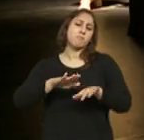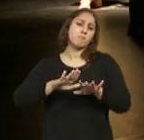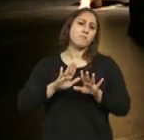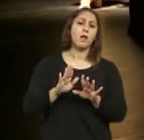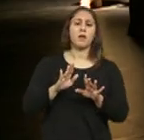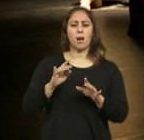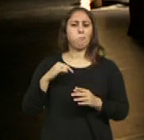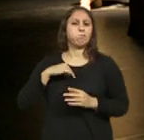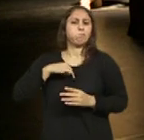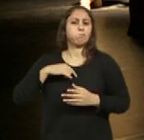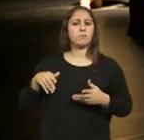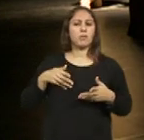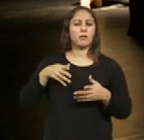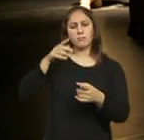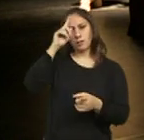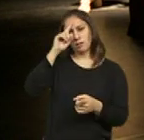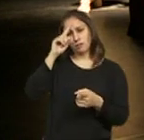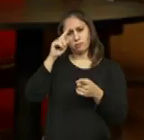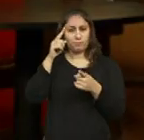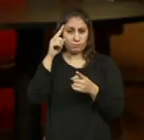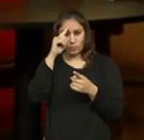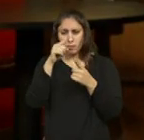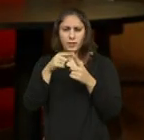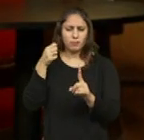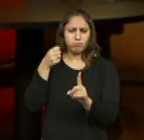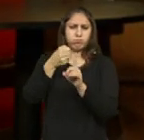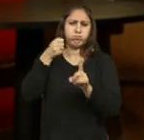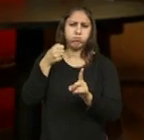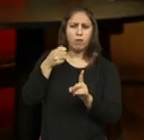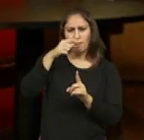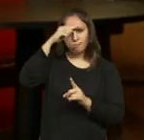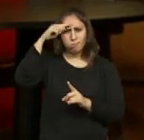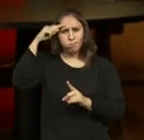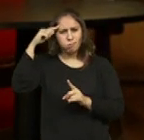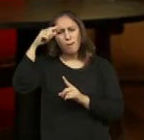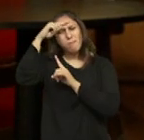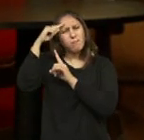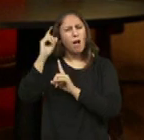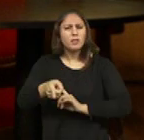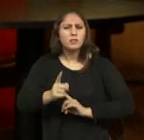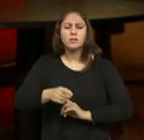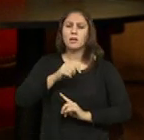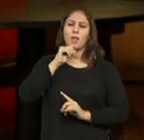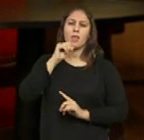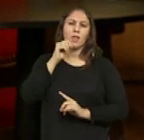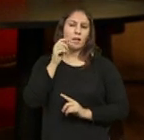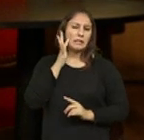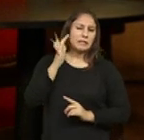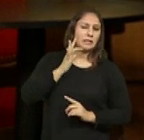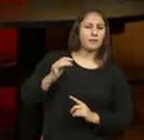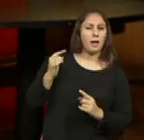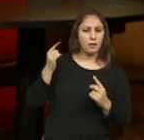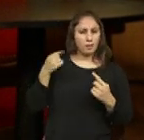caminho lá dentro. A dificuldade, o desafio, mas que dificuldade é essa? Cada vez, cada vez, cada vez, reinterrogar